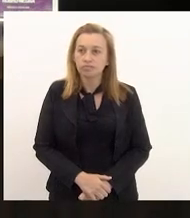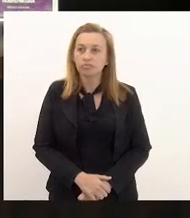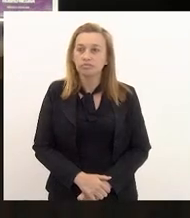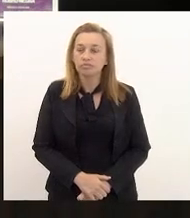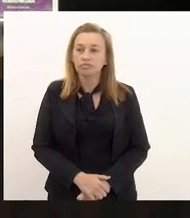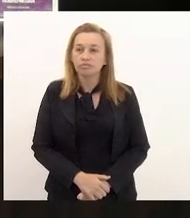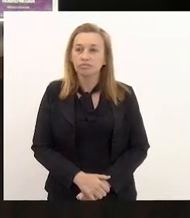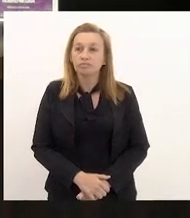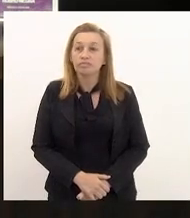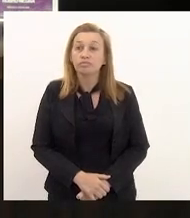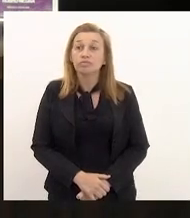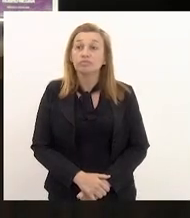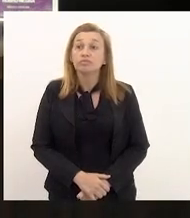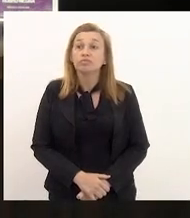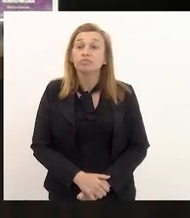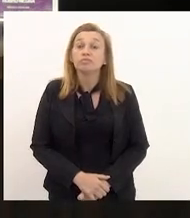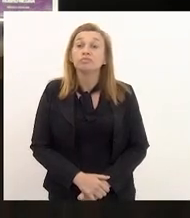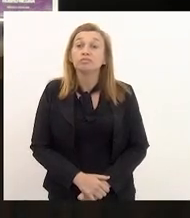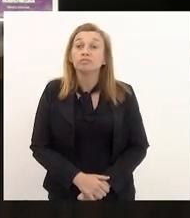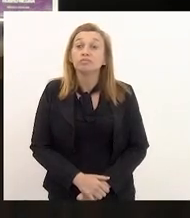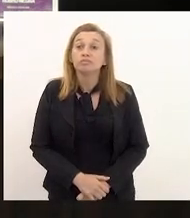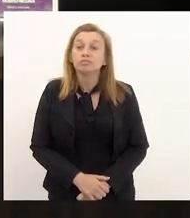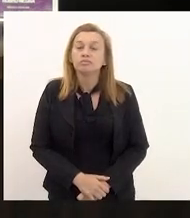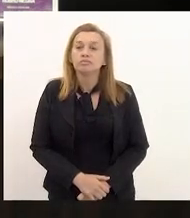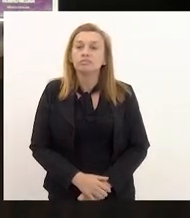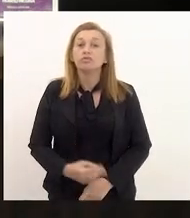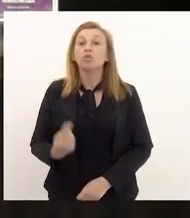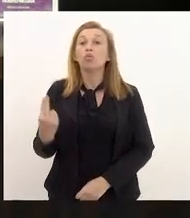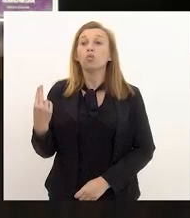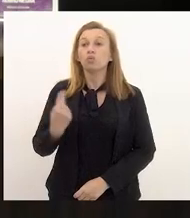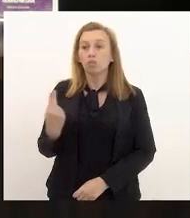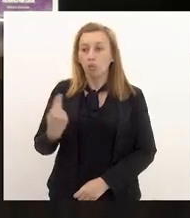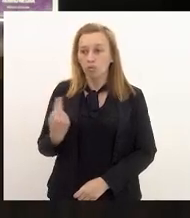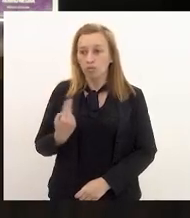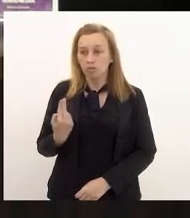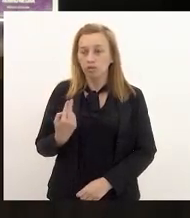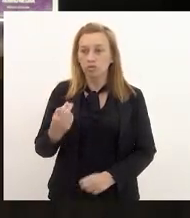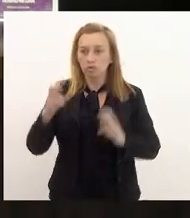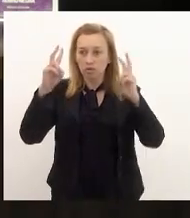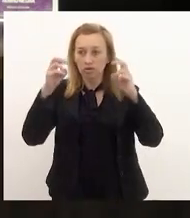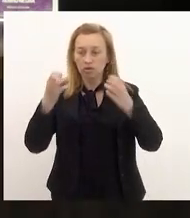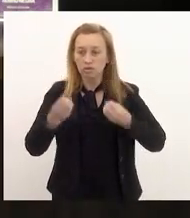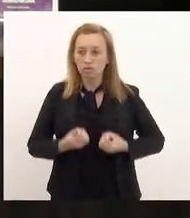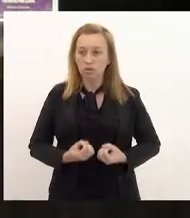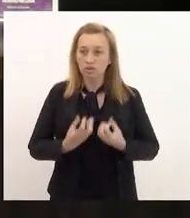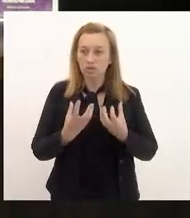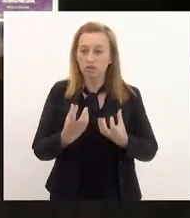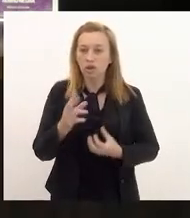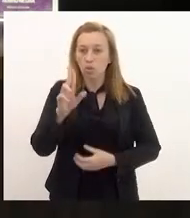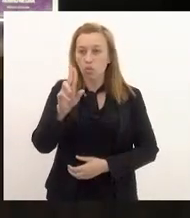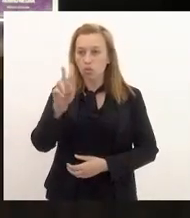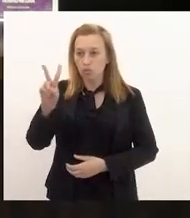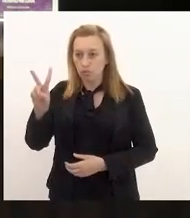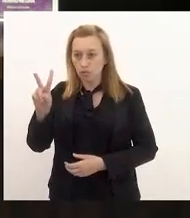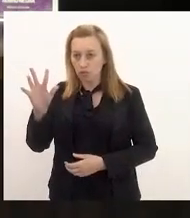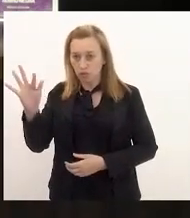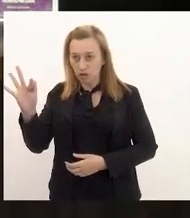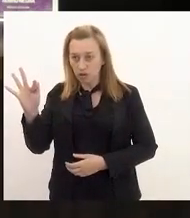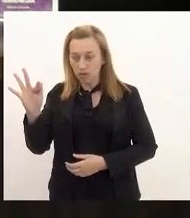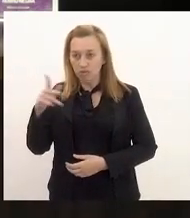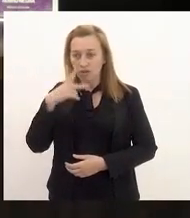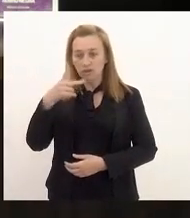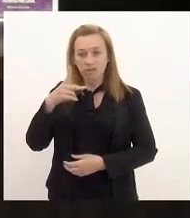Quem queira participar da coautoria da questão da doação da UF, que nós falamos semana passada.